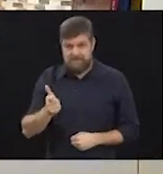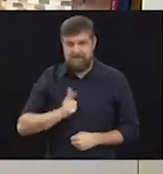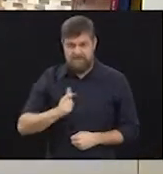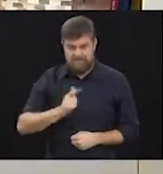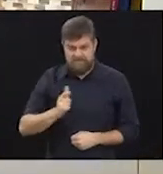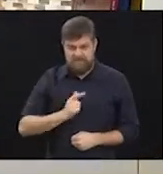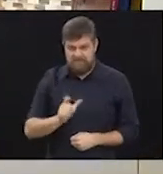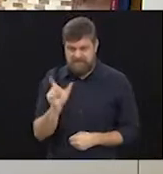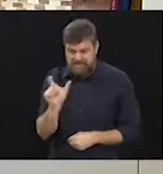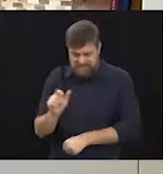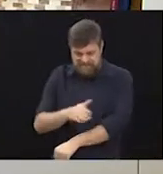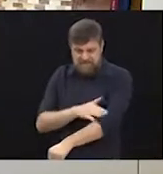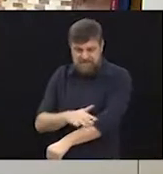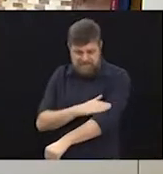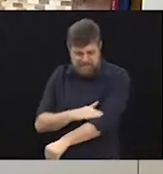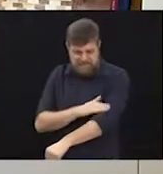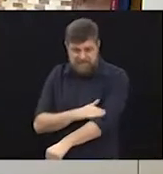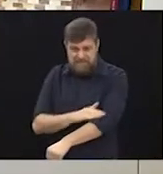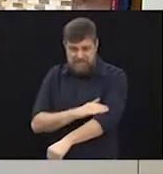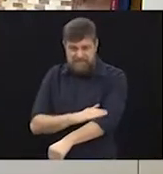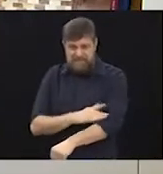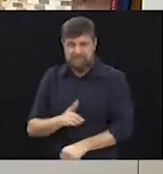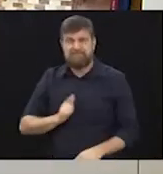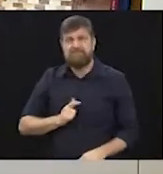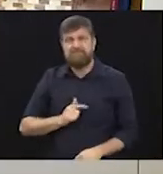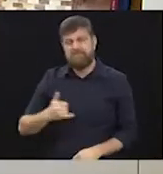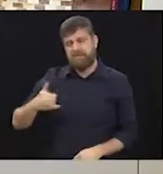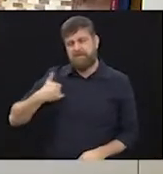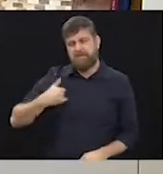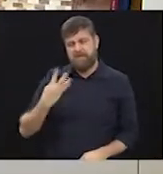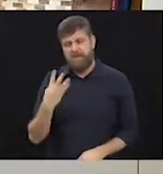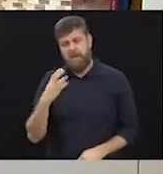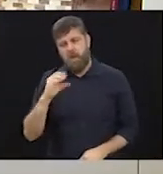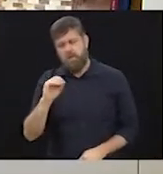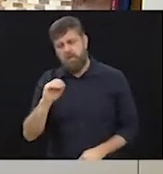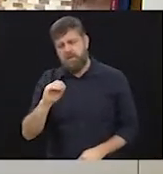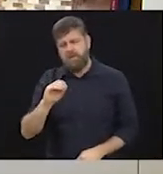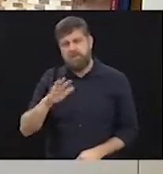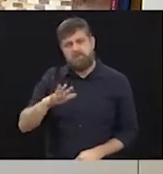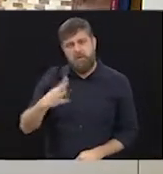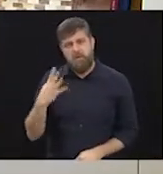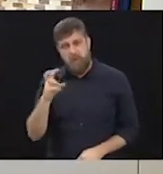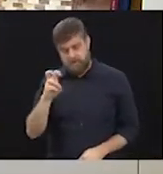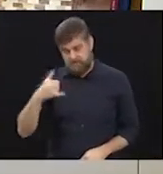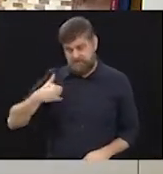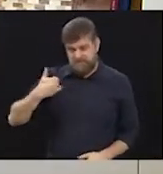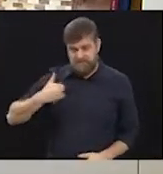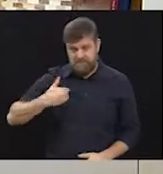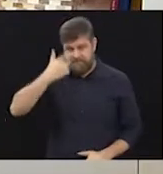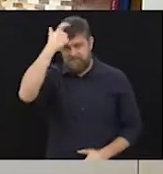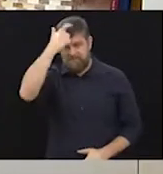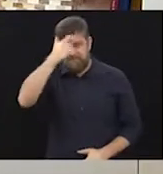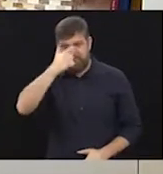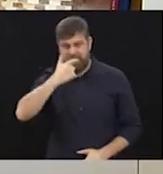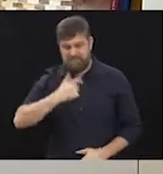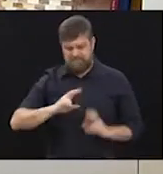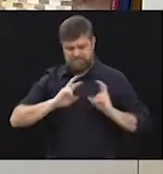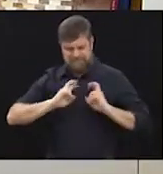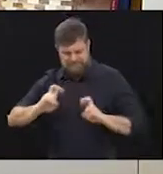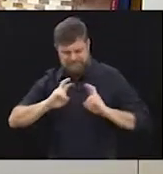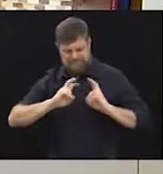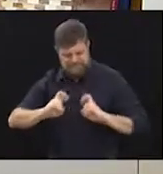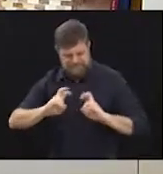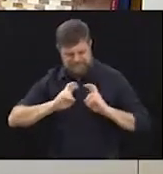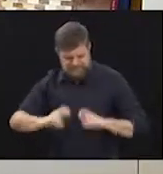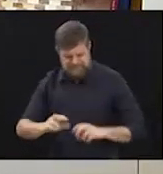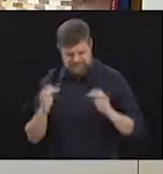psoriática. Por volta dos 45 anos, eu comecei a ter dores,